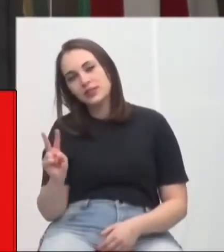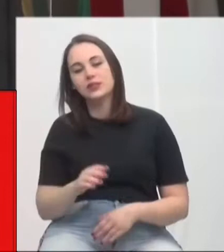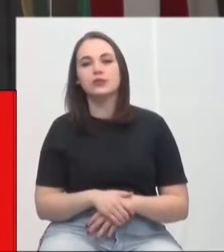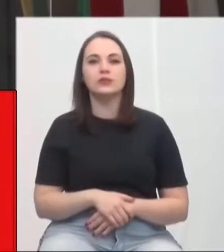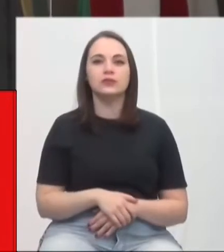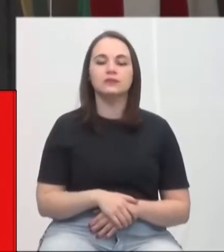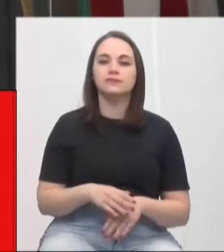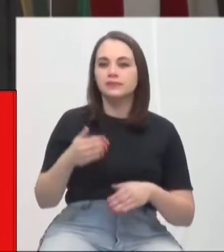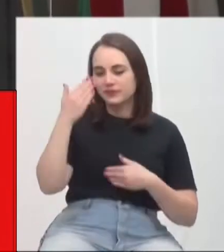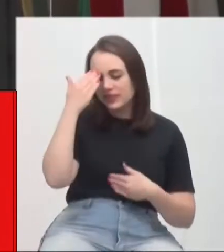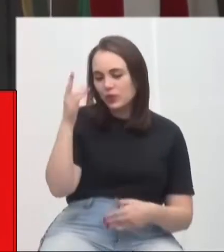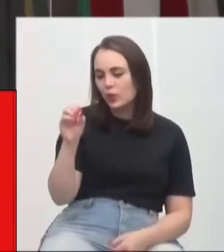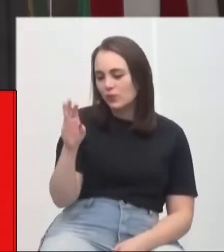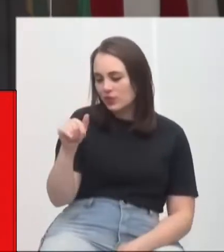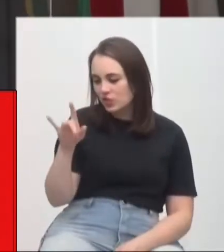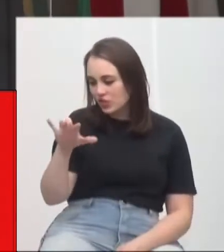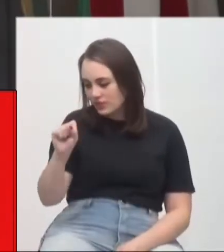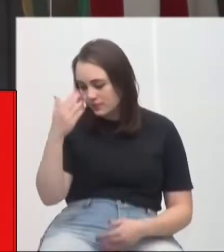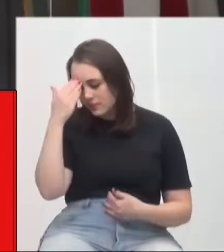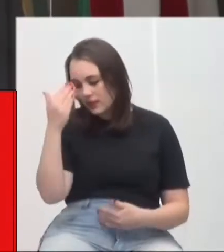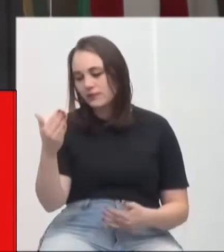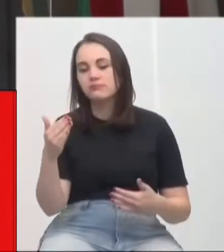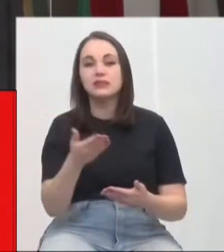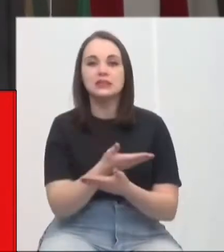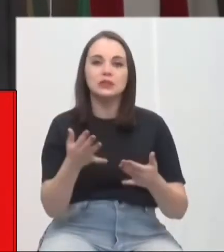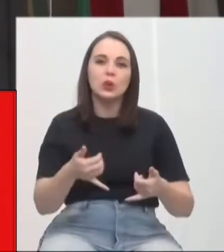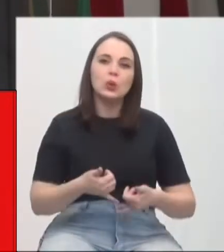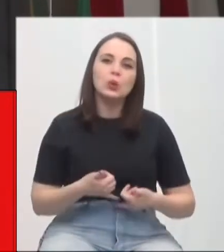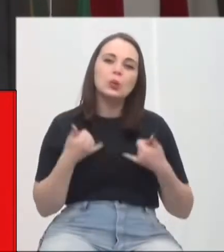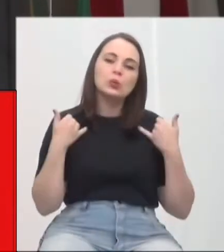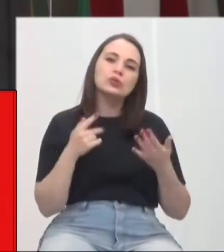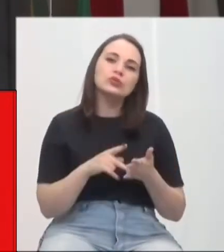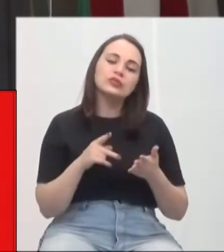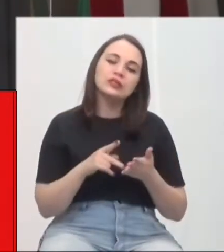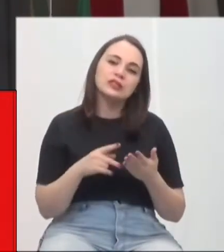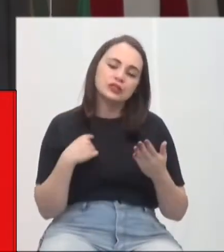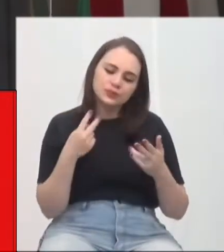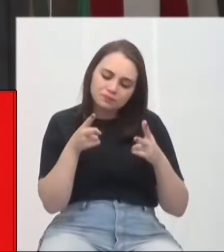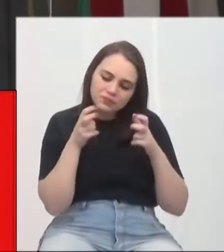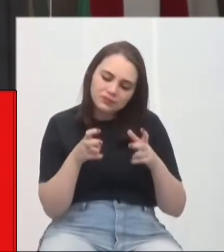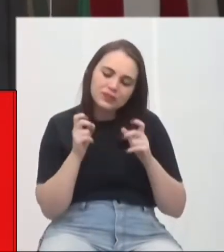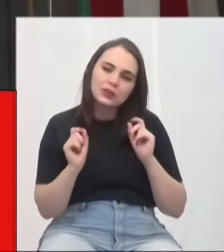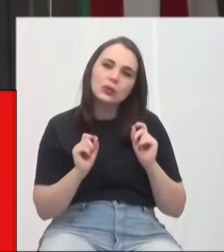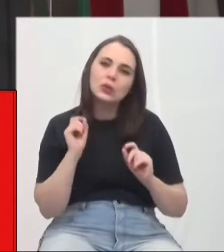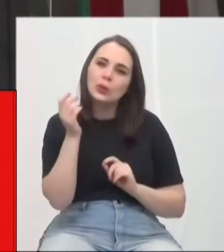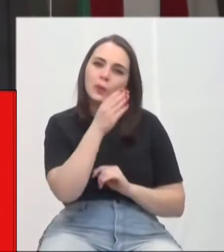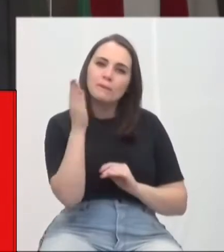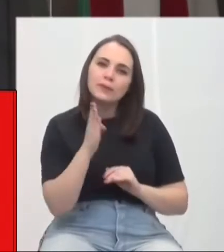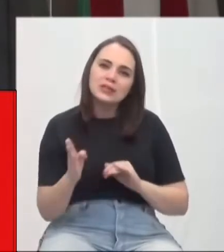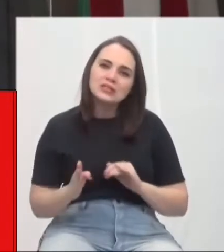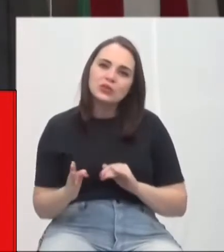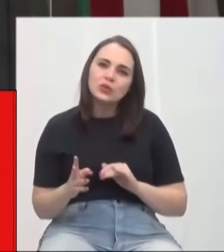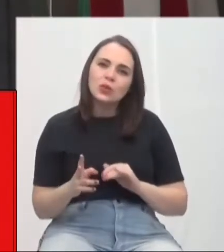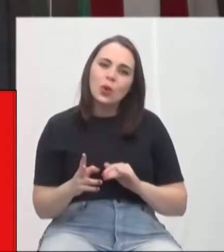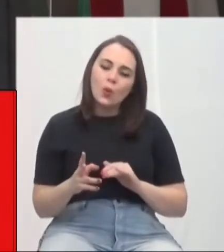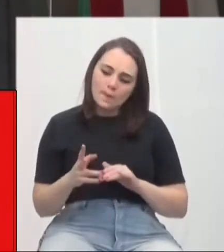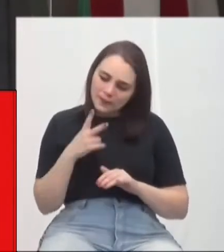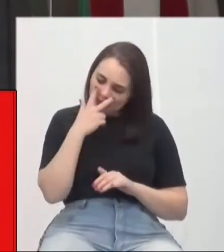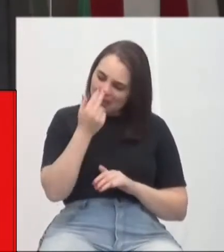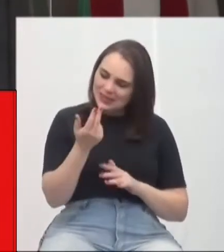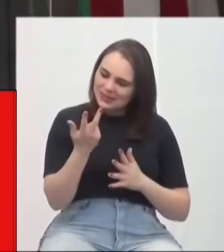Obrigado, vereador Obadias. Sem dúvida, dá um orgulho ao seu presidente em ver que o Brasil se ergue no meio